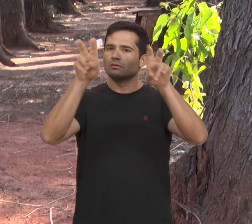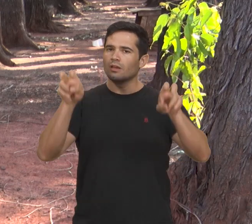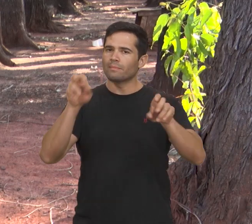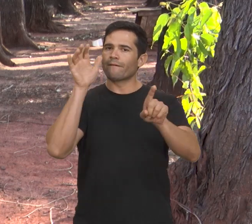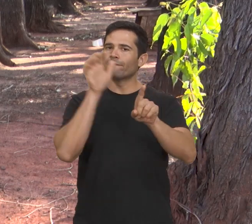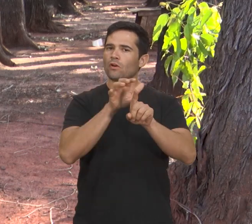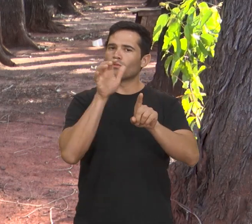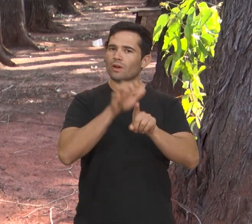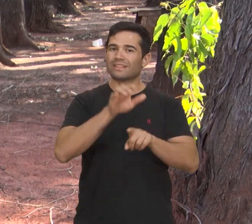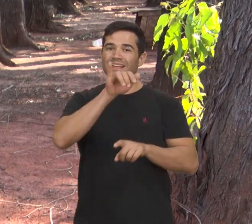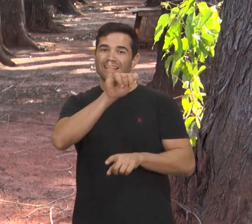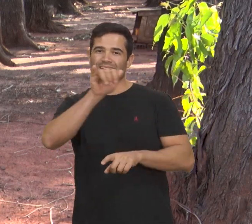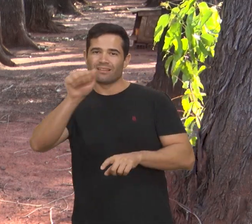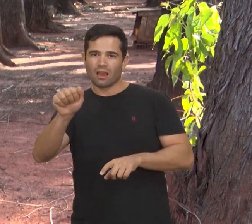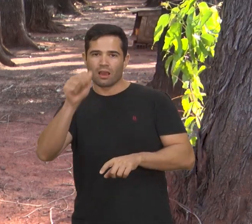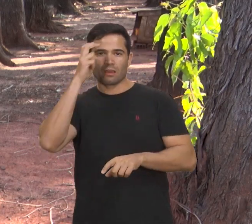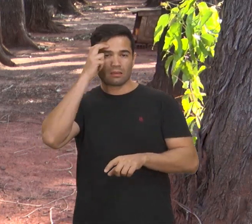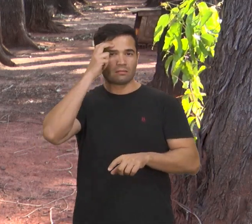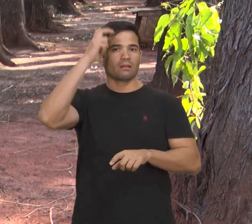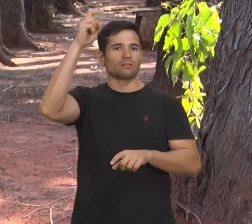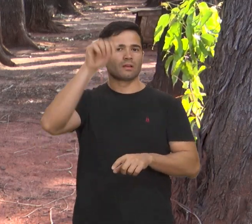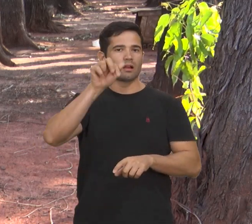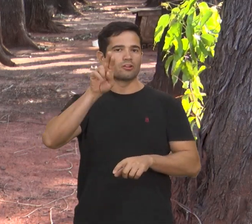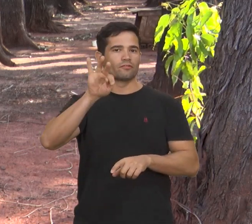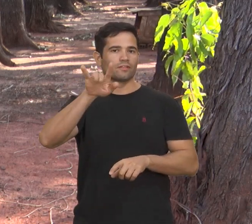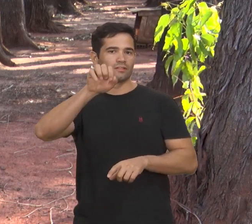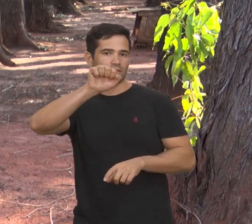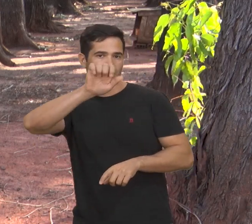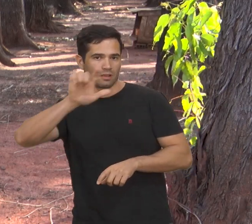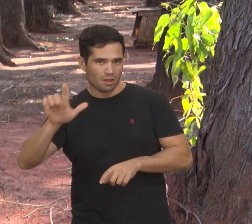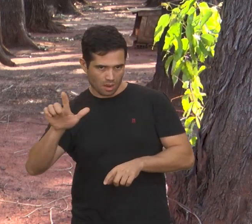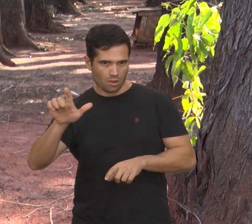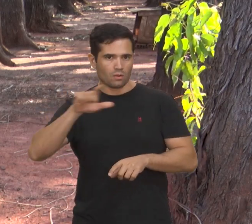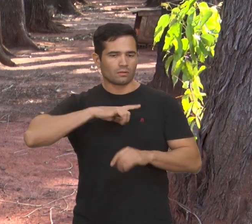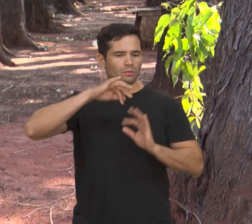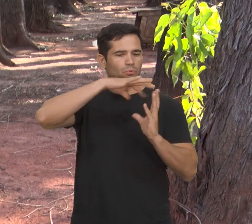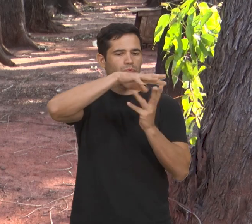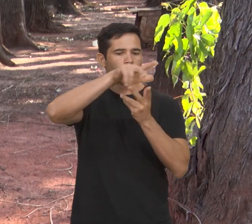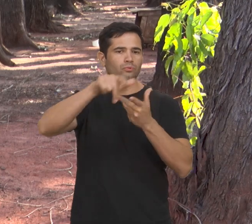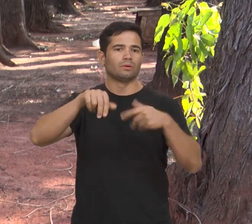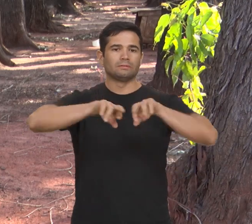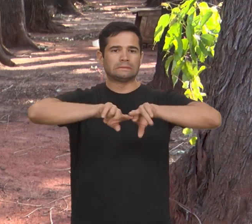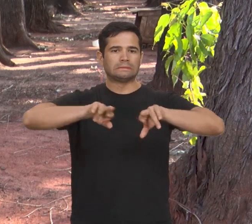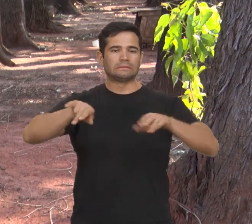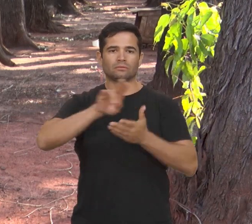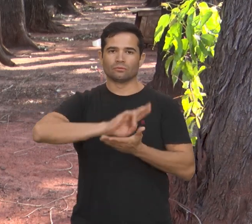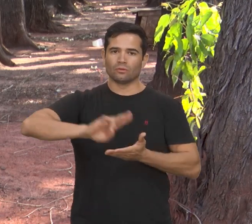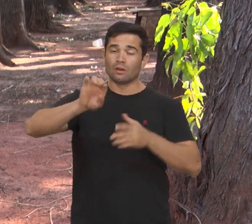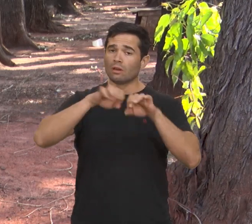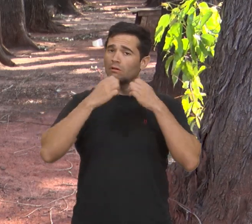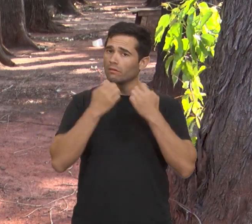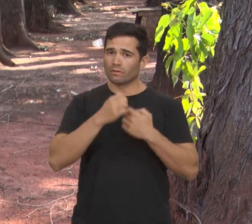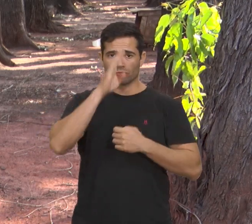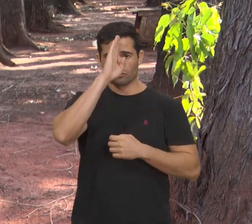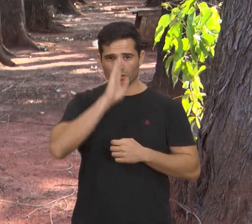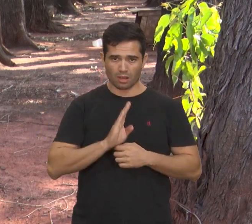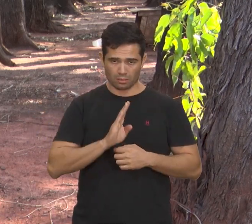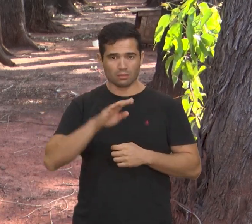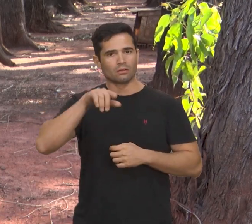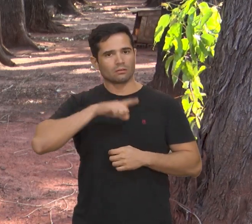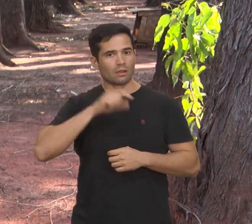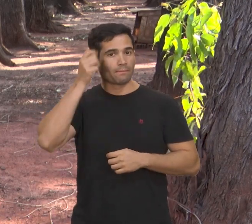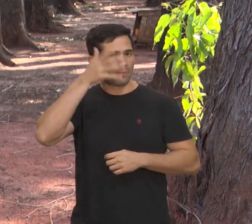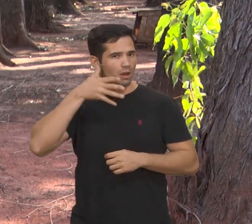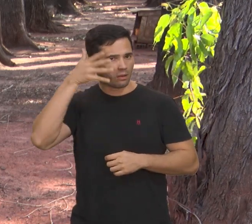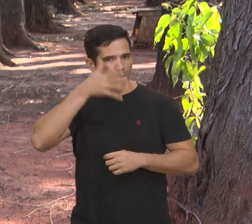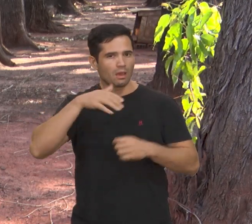Impacto da inteligência artificial na internacionalização das universidades. O evento é gratuito e conta